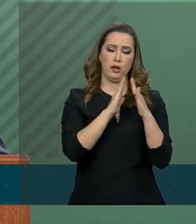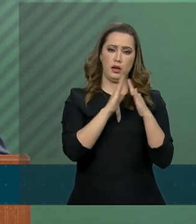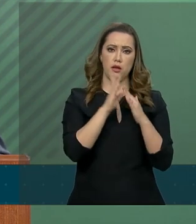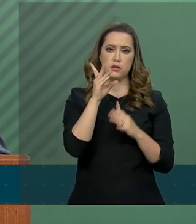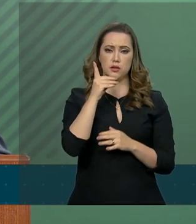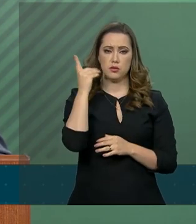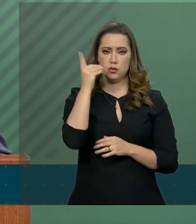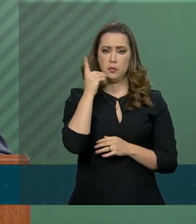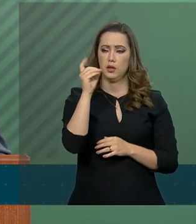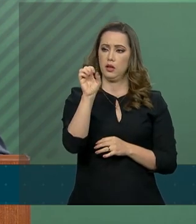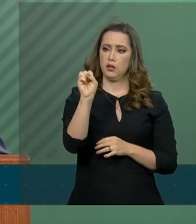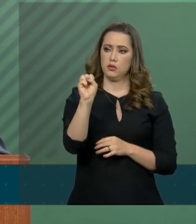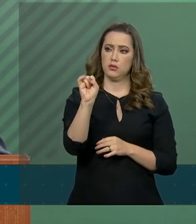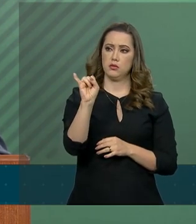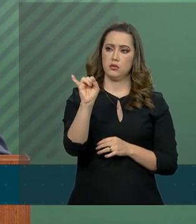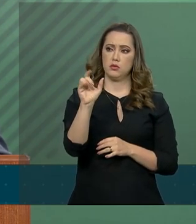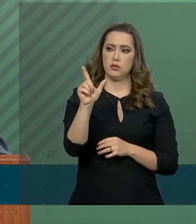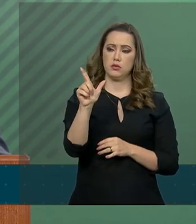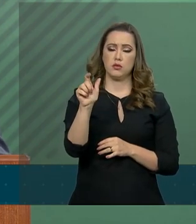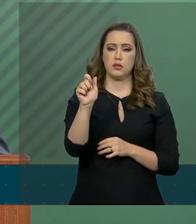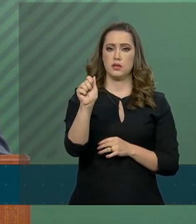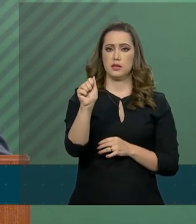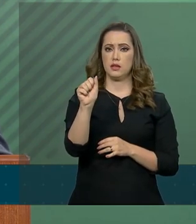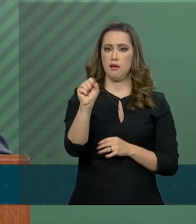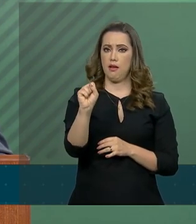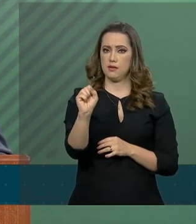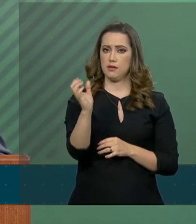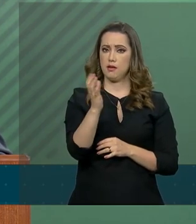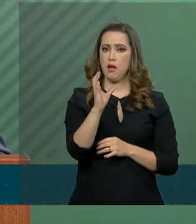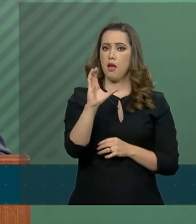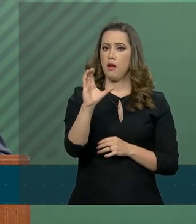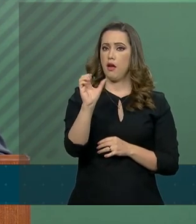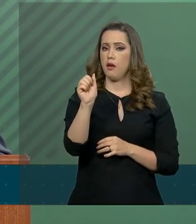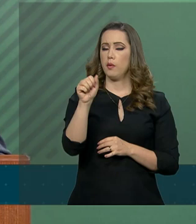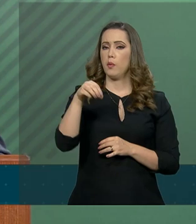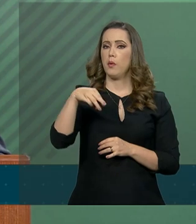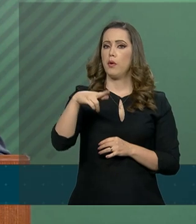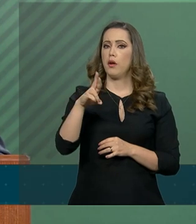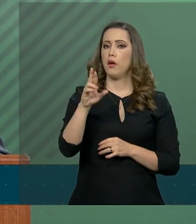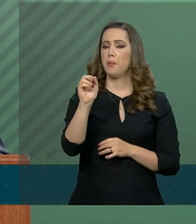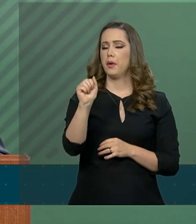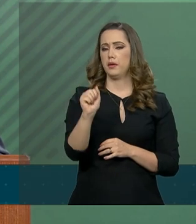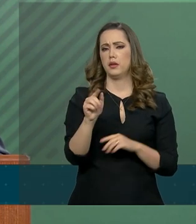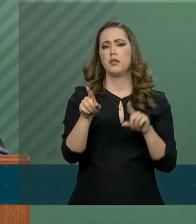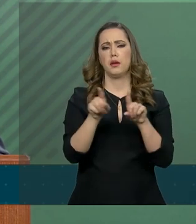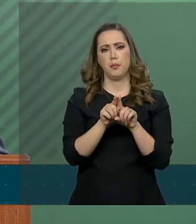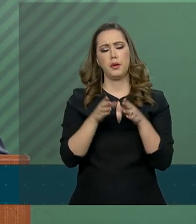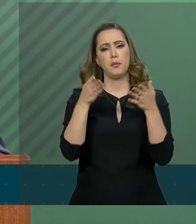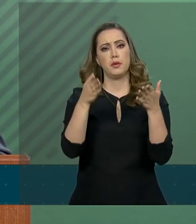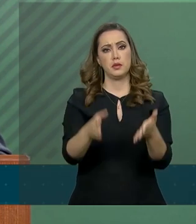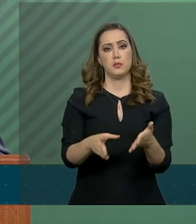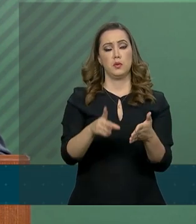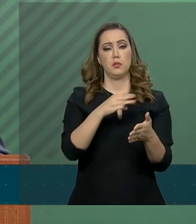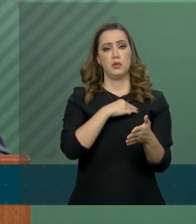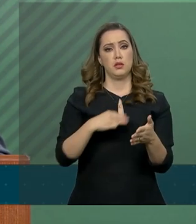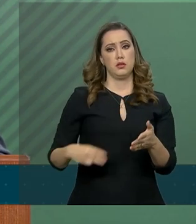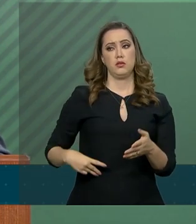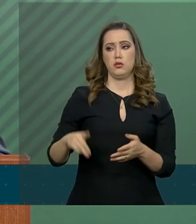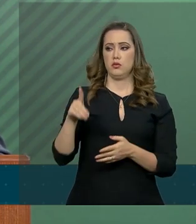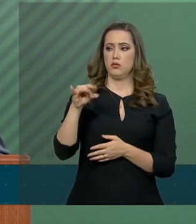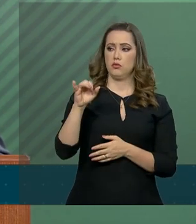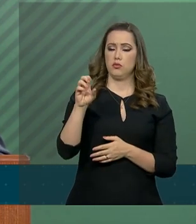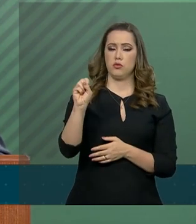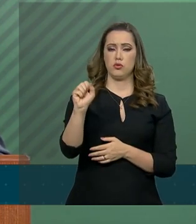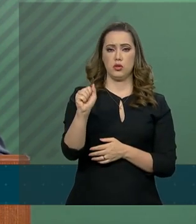Silas Câmara. Participaram, inclusive, o ministro Dias Toffoli, do STF, e o presidente